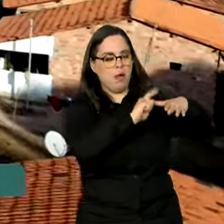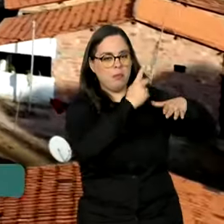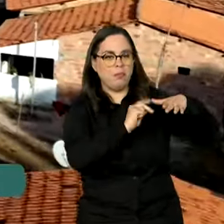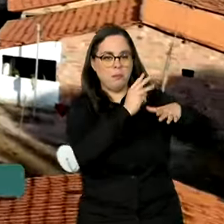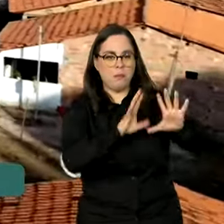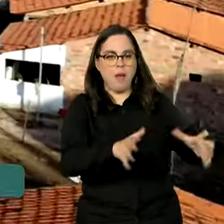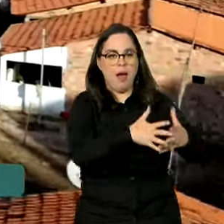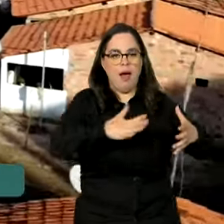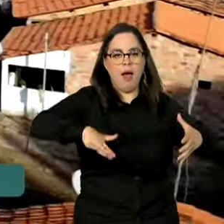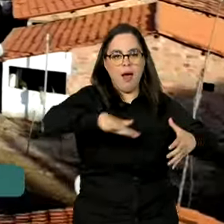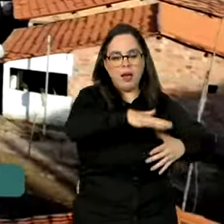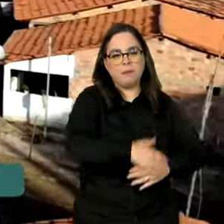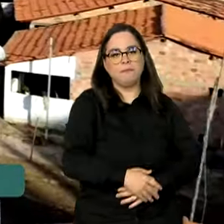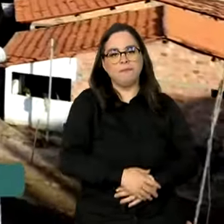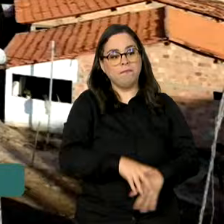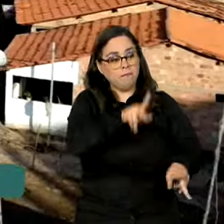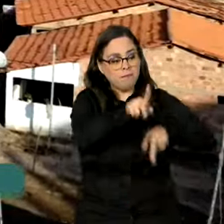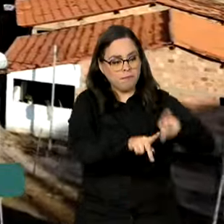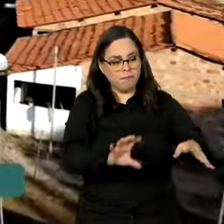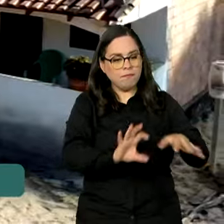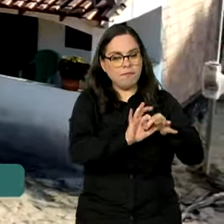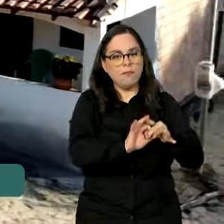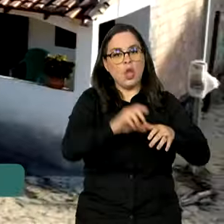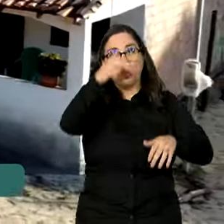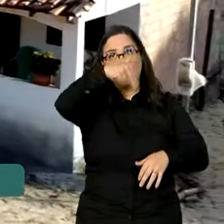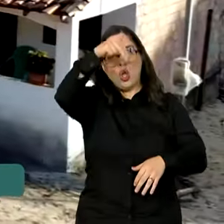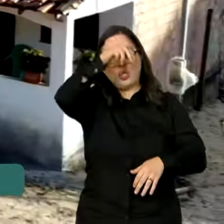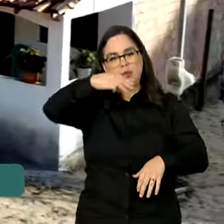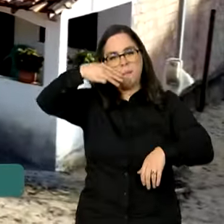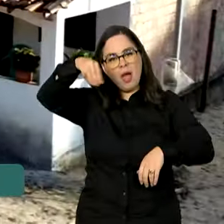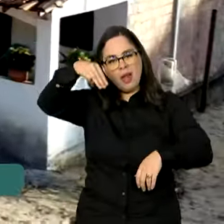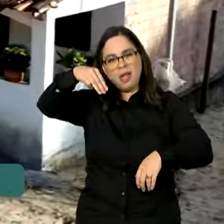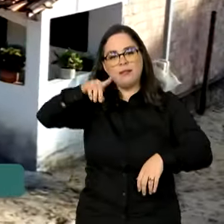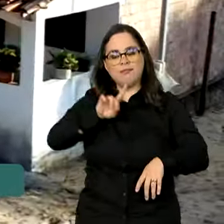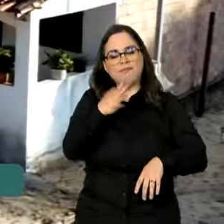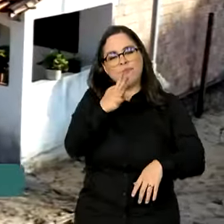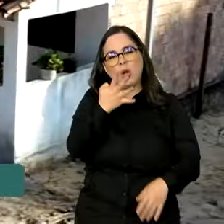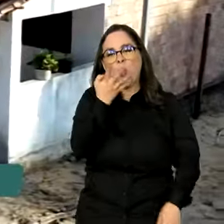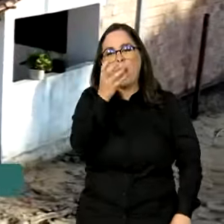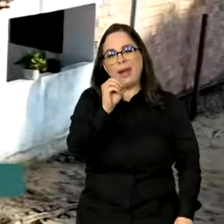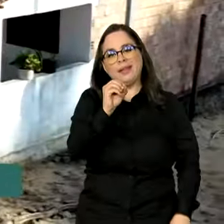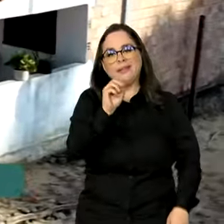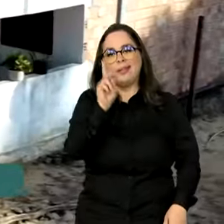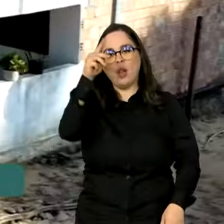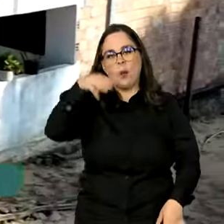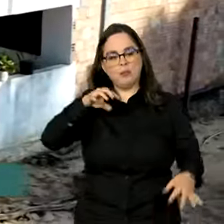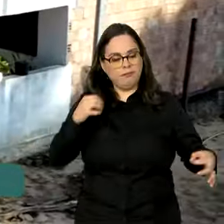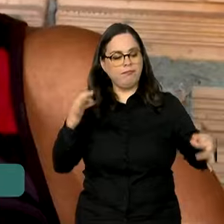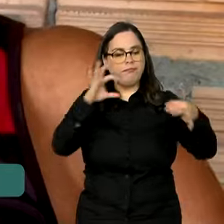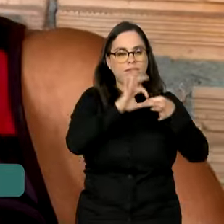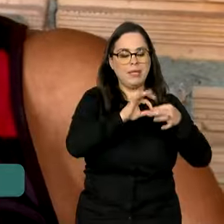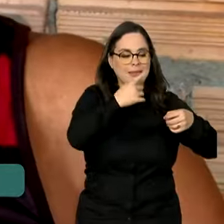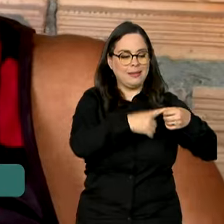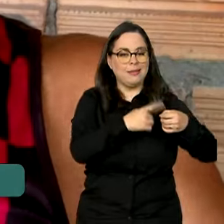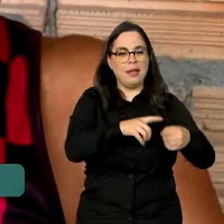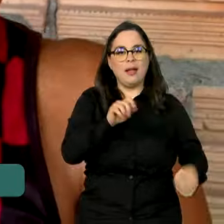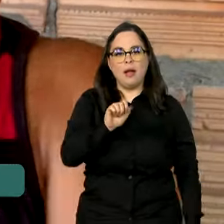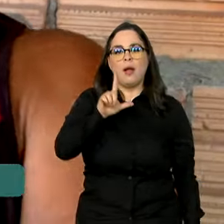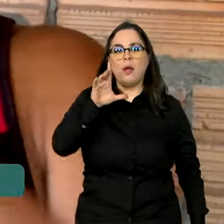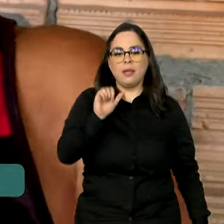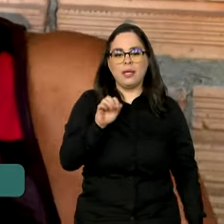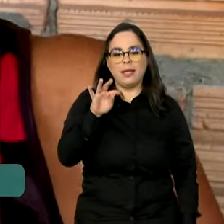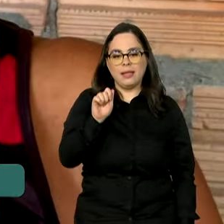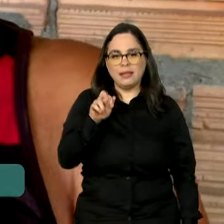Povoado de Mamuna, norte do Maranhão, a cerca de 40 quilômetros da cidade de Alcântara, onde seu